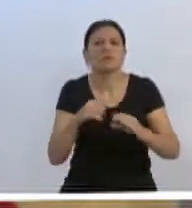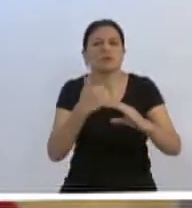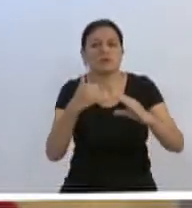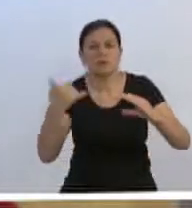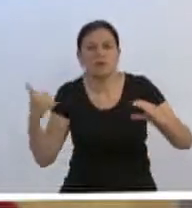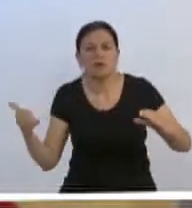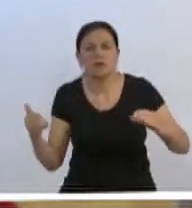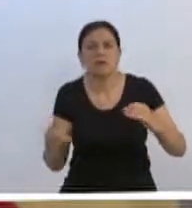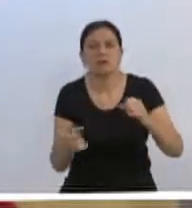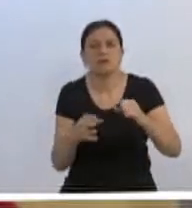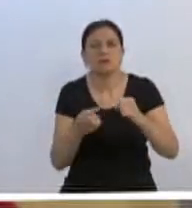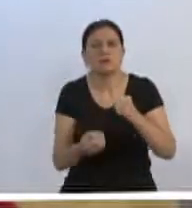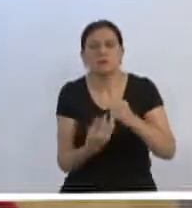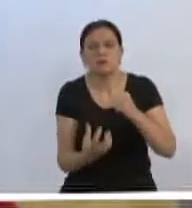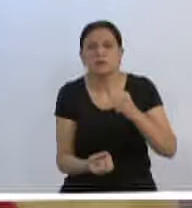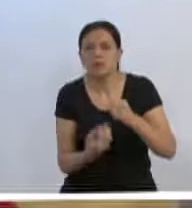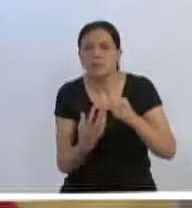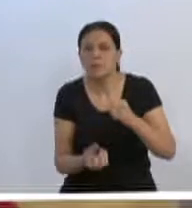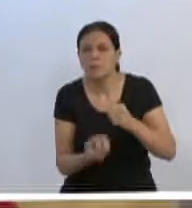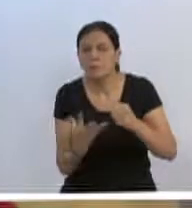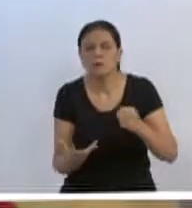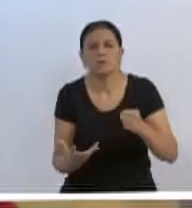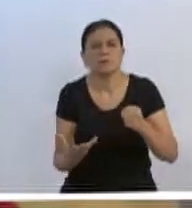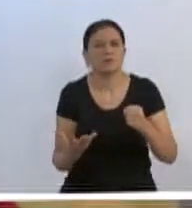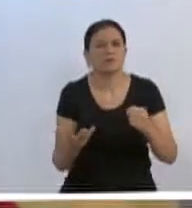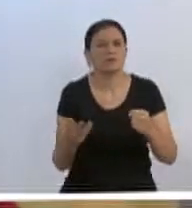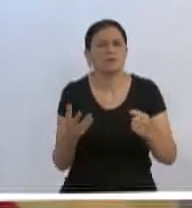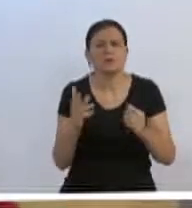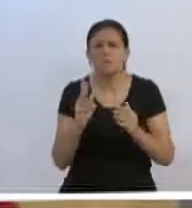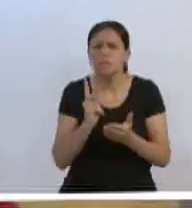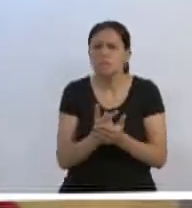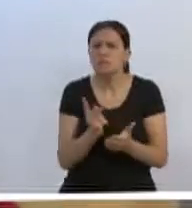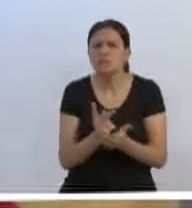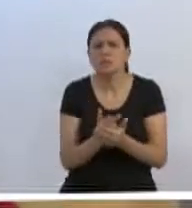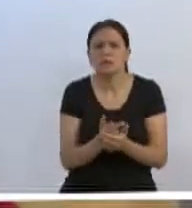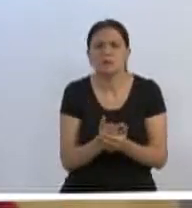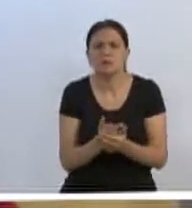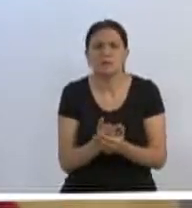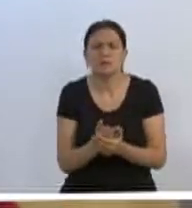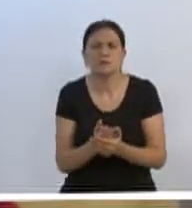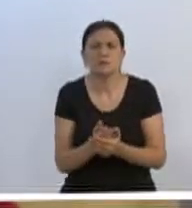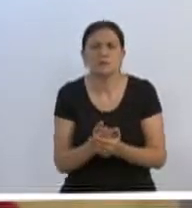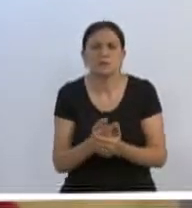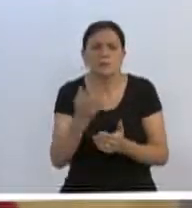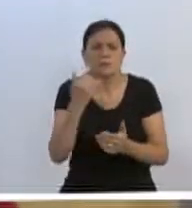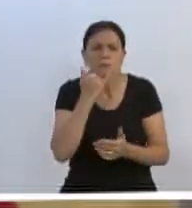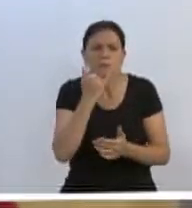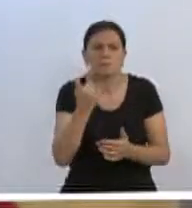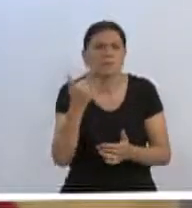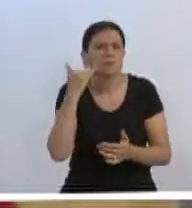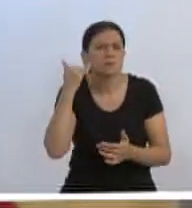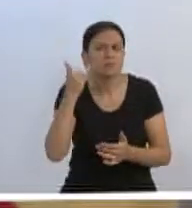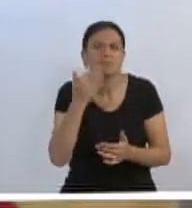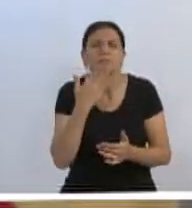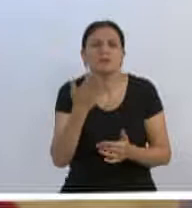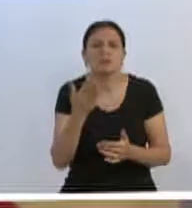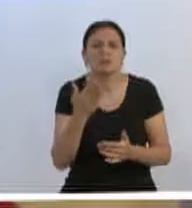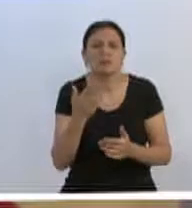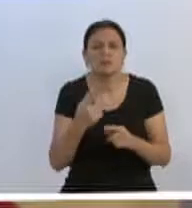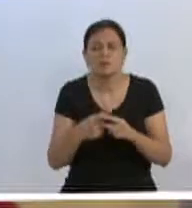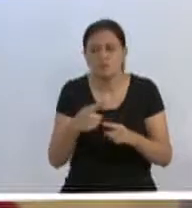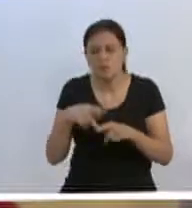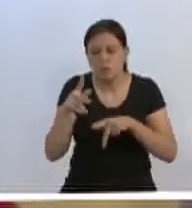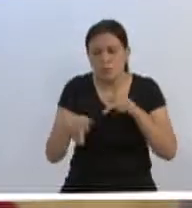Civil, Secretaria de Serviços Urbanos, passando as informações de cada local, que pessoalmente estávamos percorrendo, ou passadas pelo povo